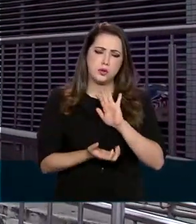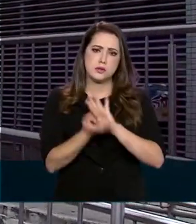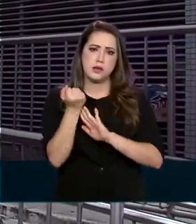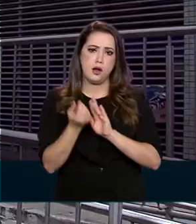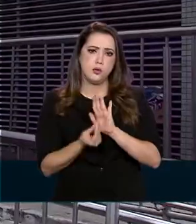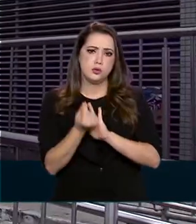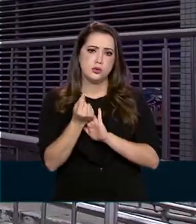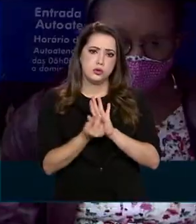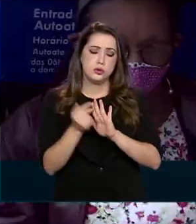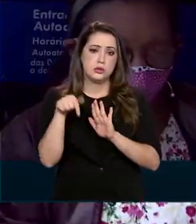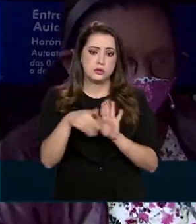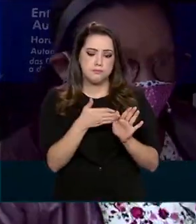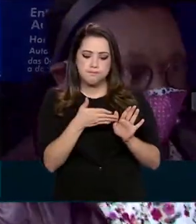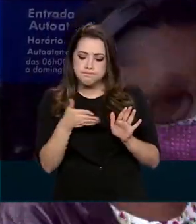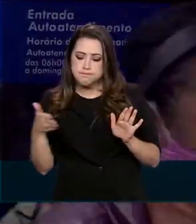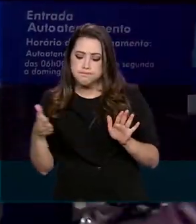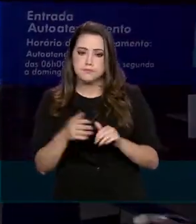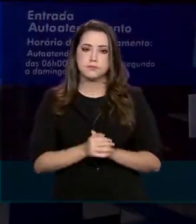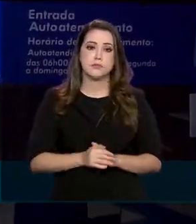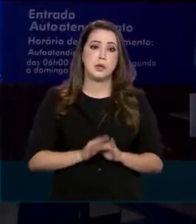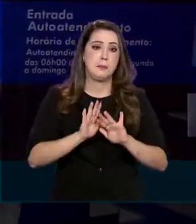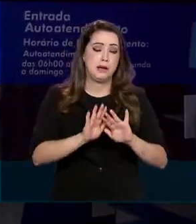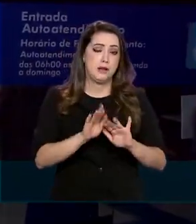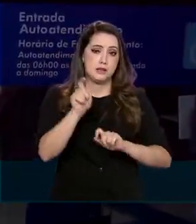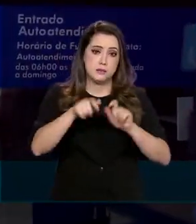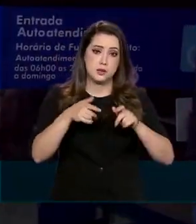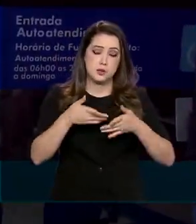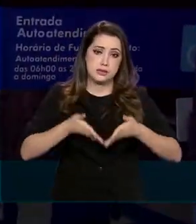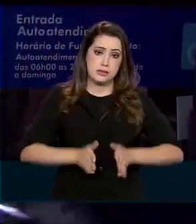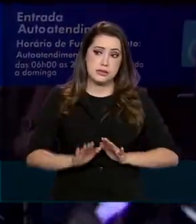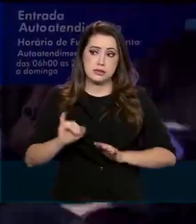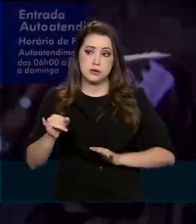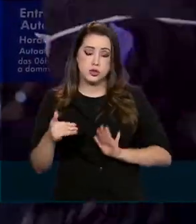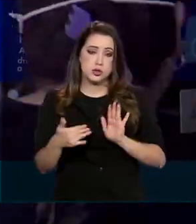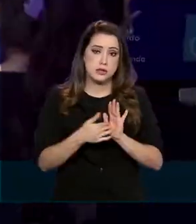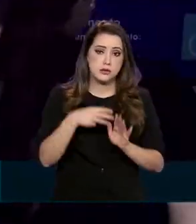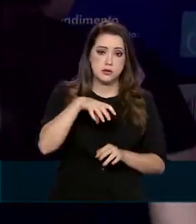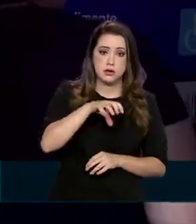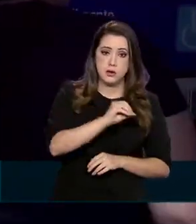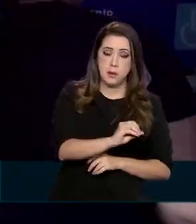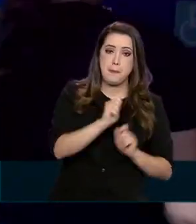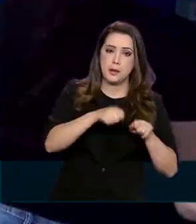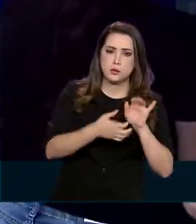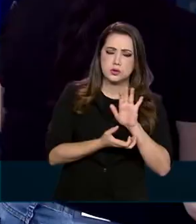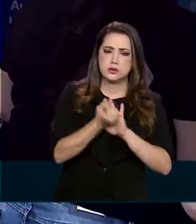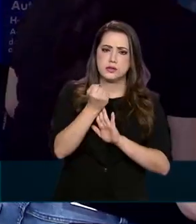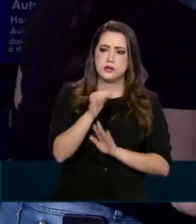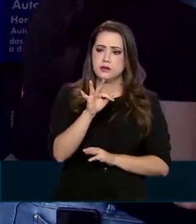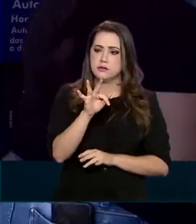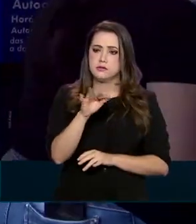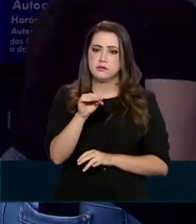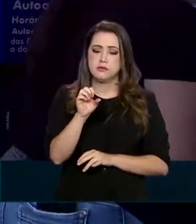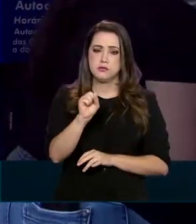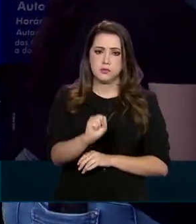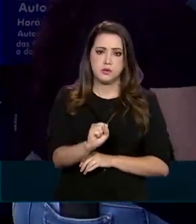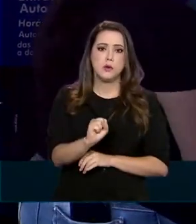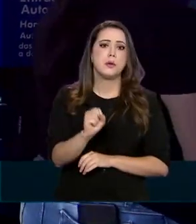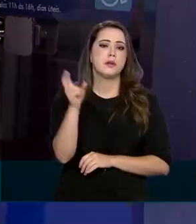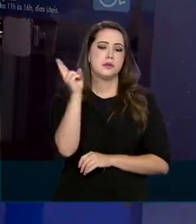recurso nesta etapa. Já os trabalhadores nascidos entre janeiro e março vão poder sacar o FGTS